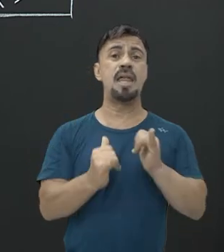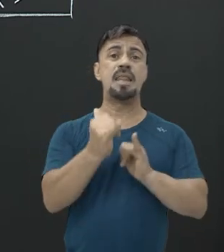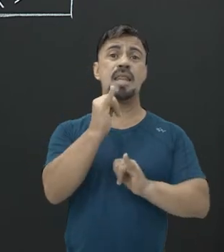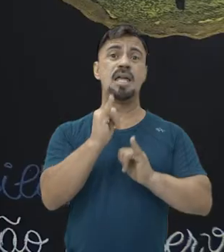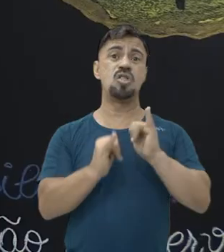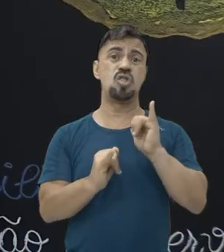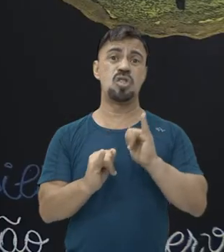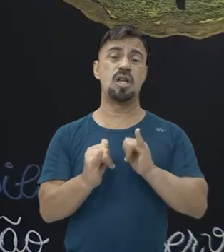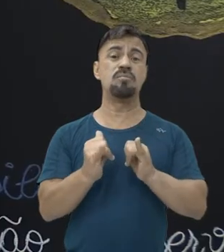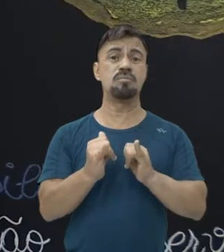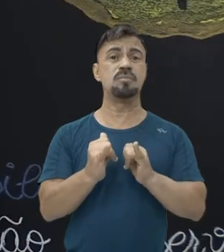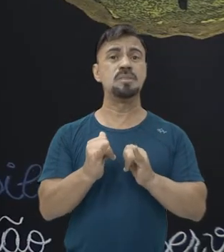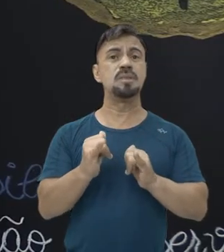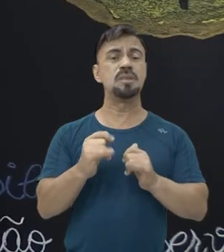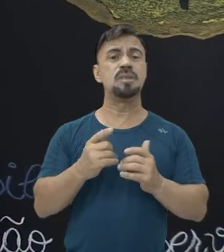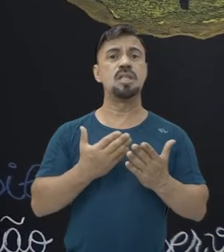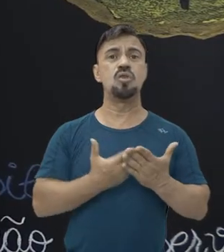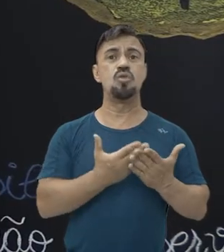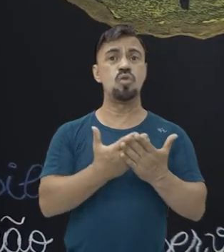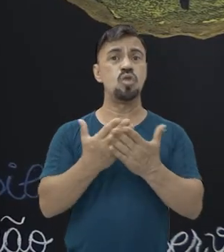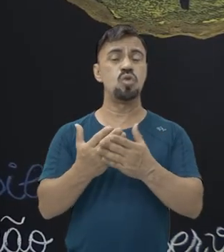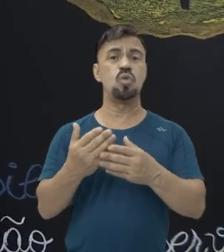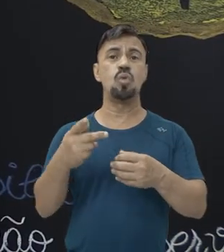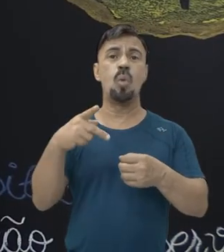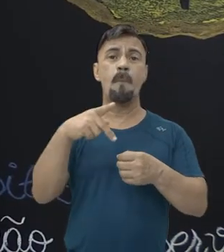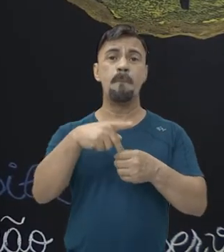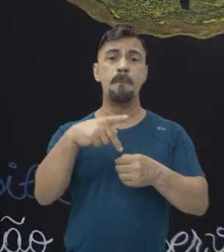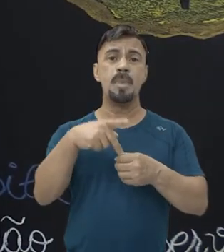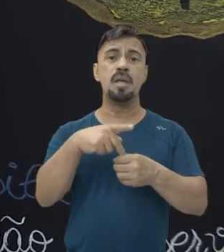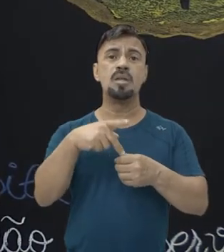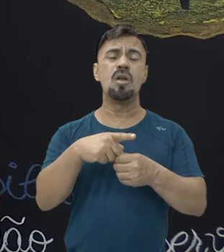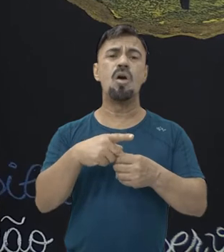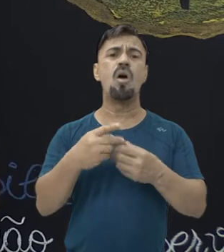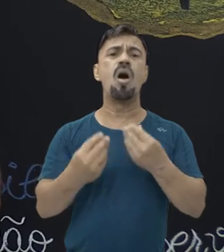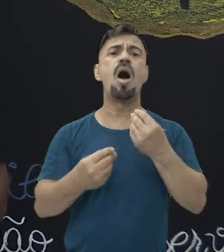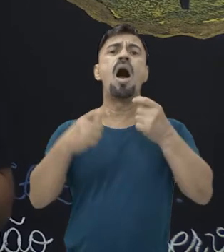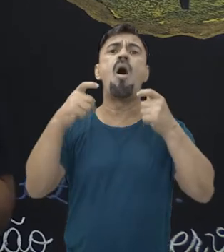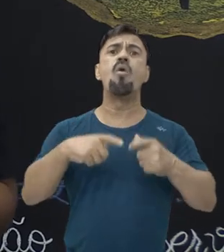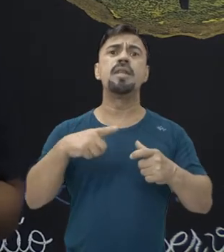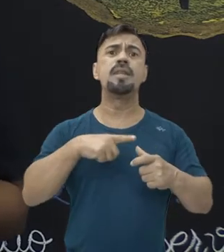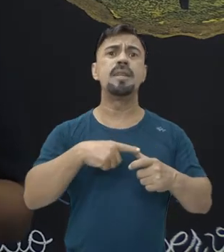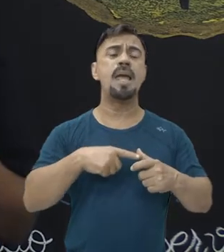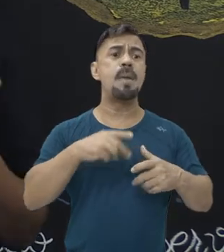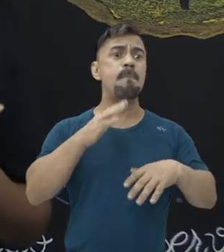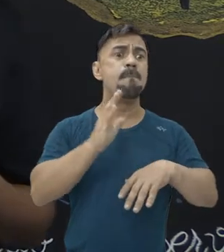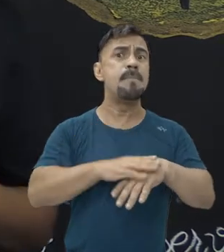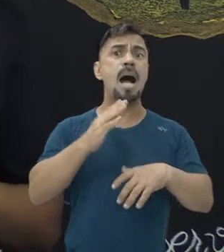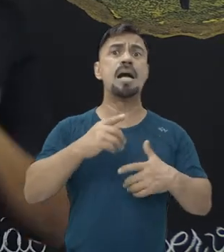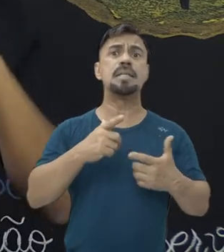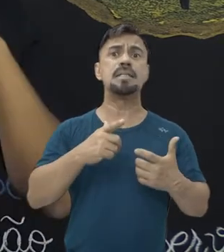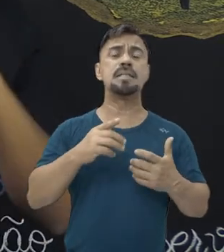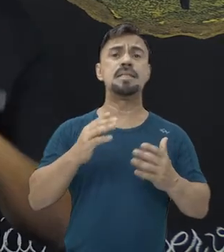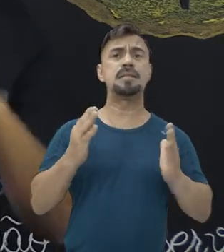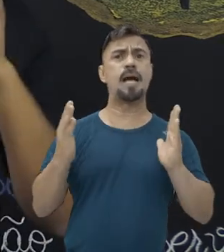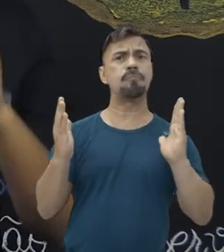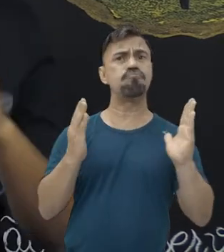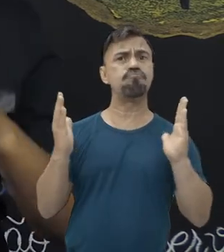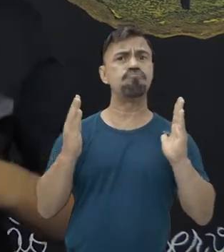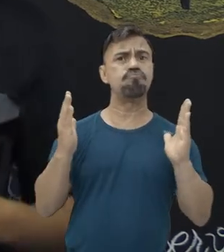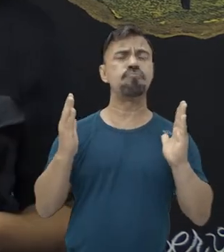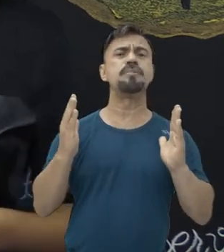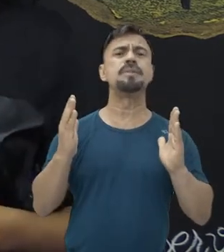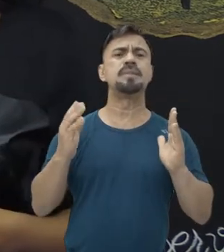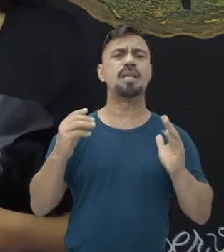combustível. E o estudo do petróleo, para se saber onde tem mais petróleo, a datação é muito